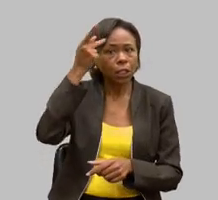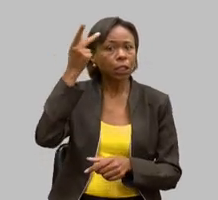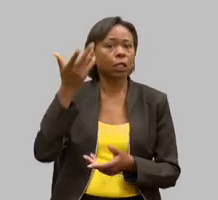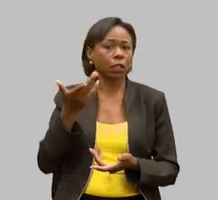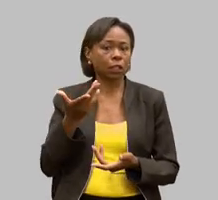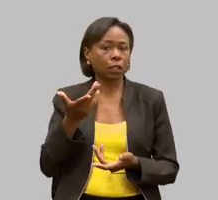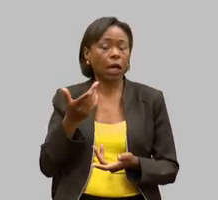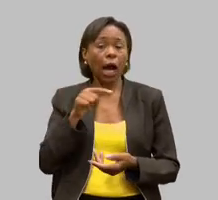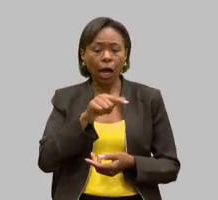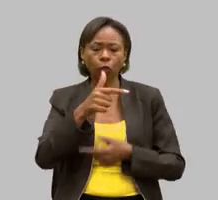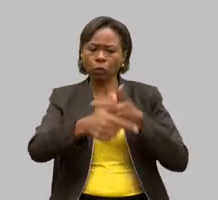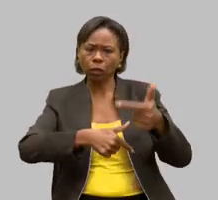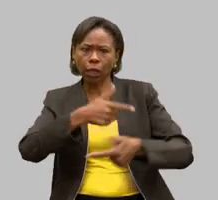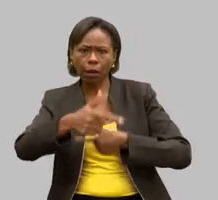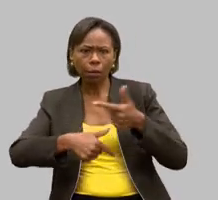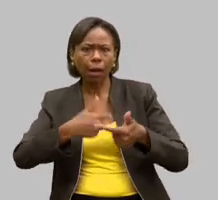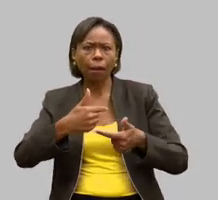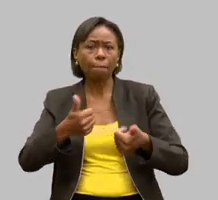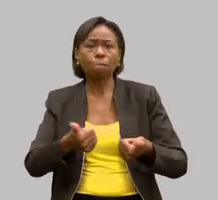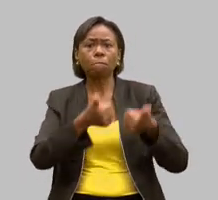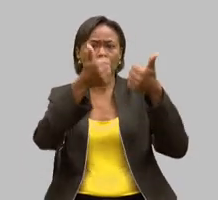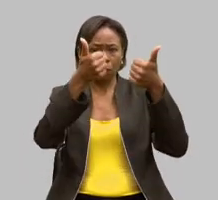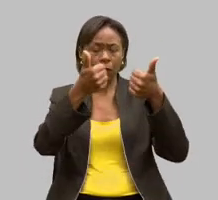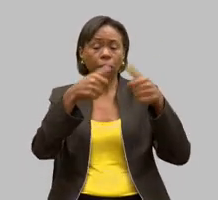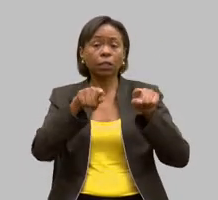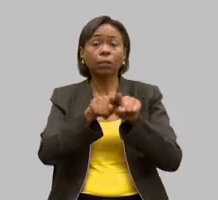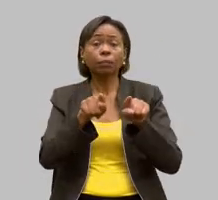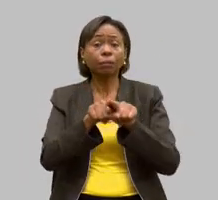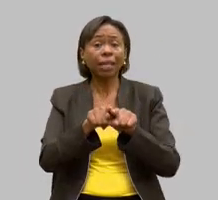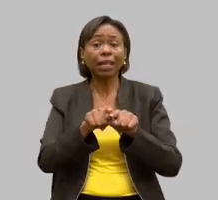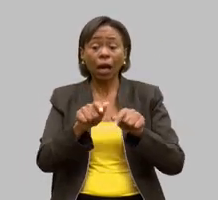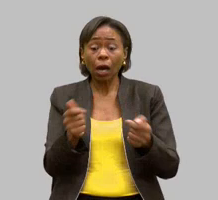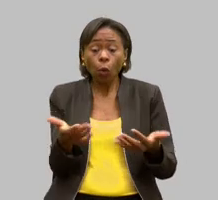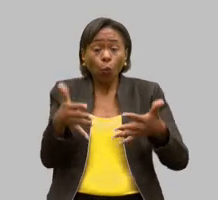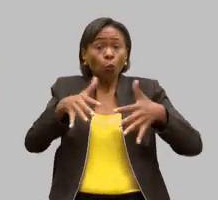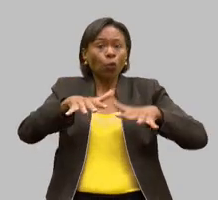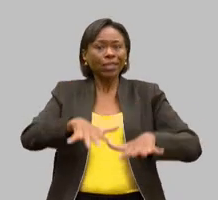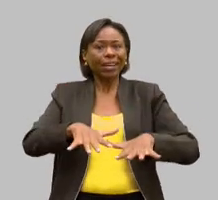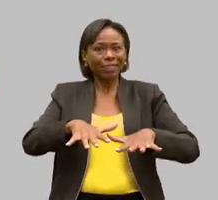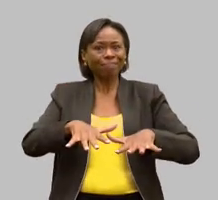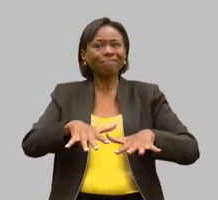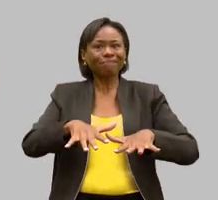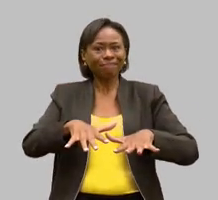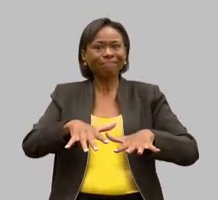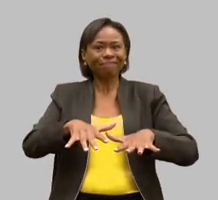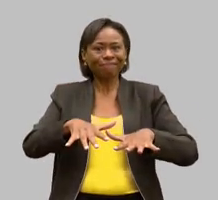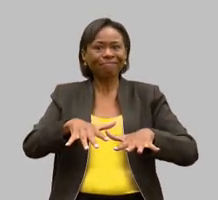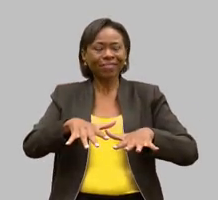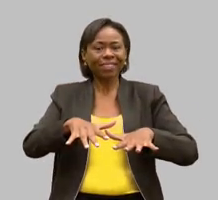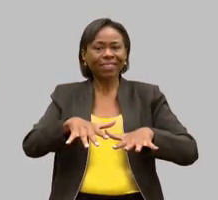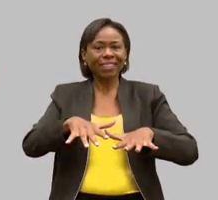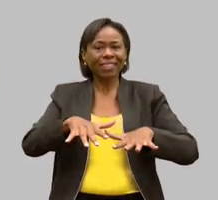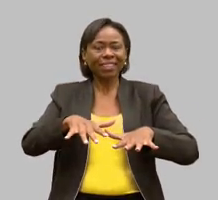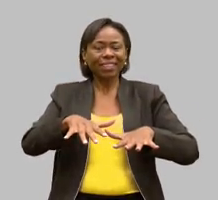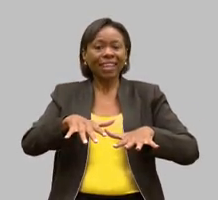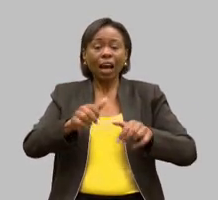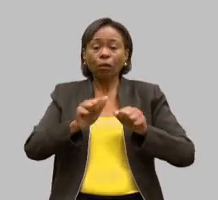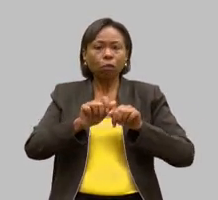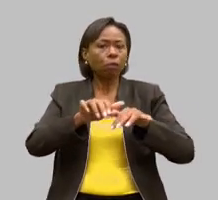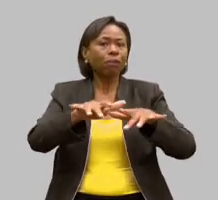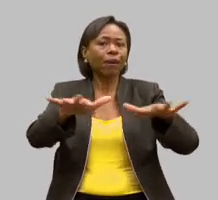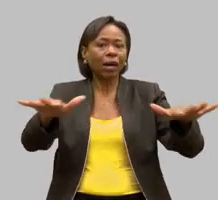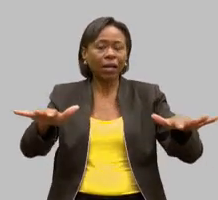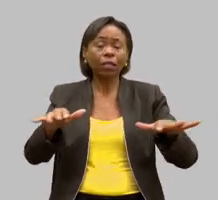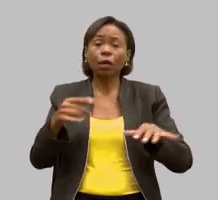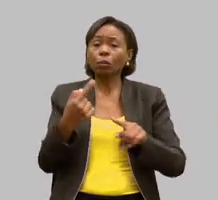dinâmico dissemina a inclusão porque a inclusão não é uma realidade só dentro das instituições não só dentro da PAE dentro